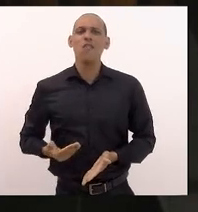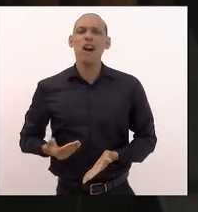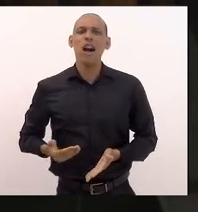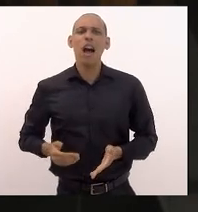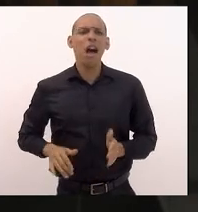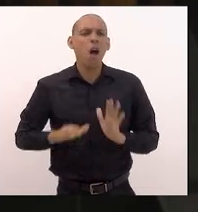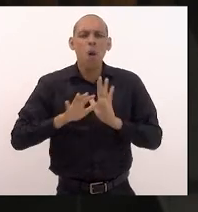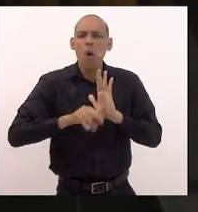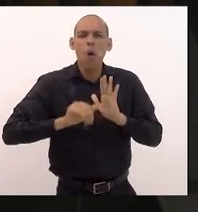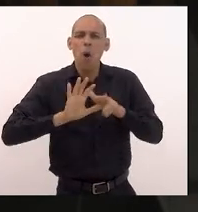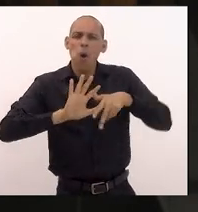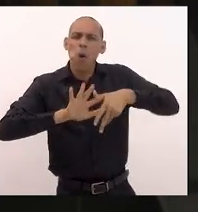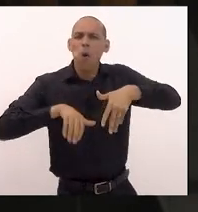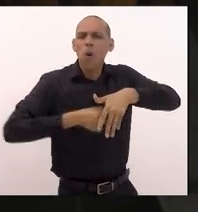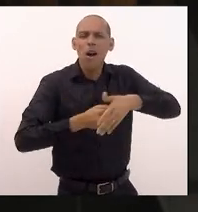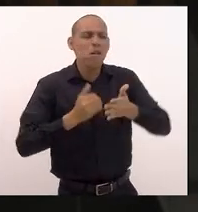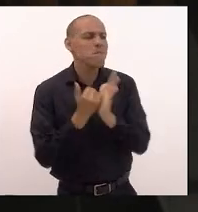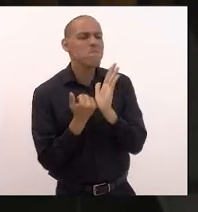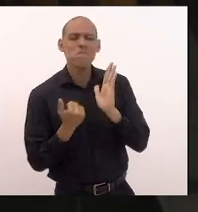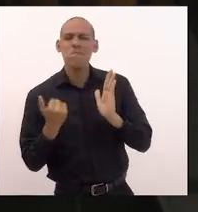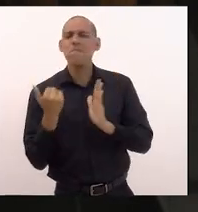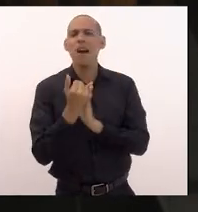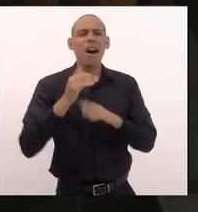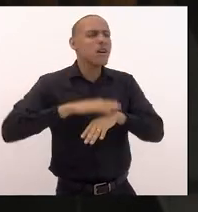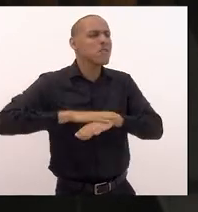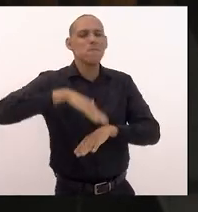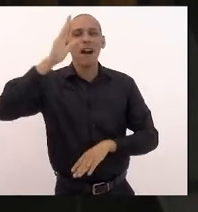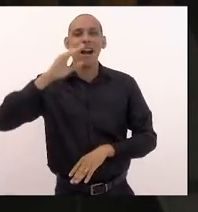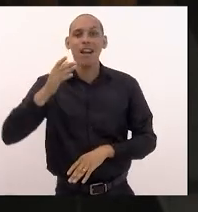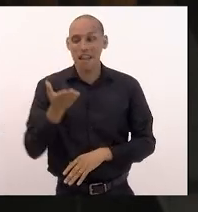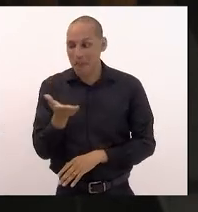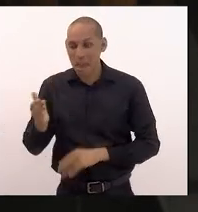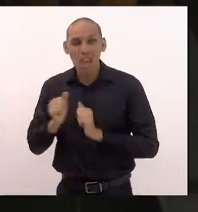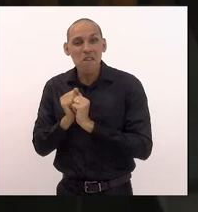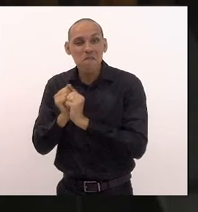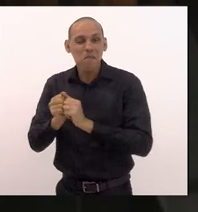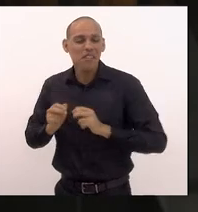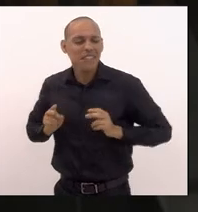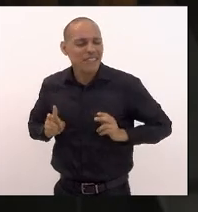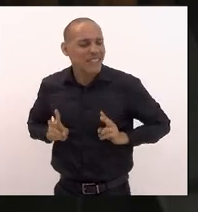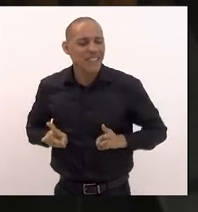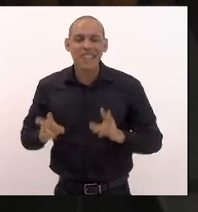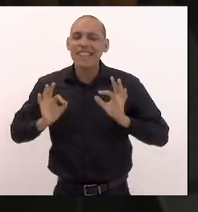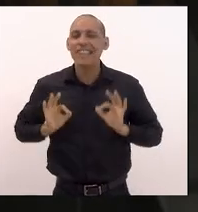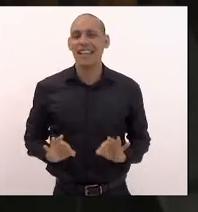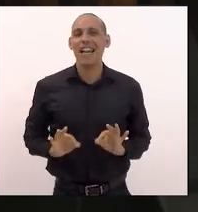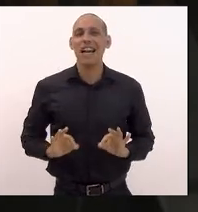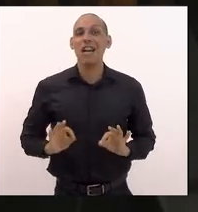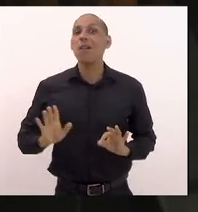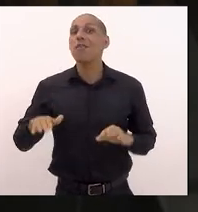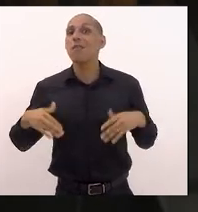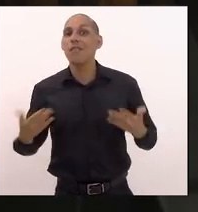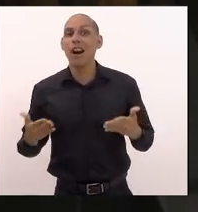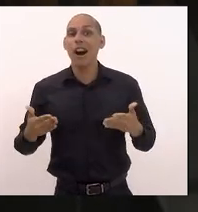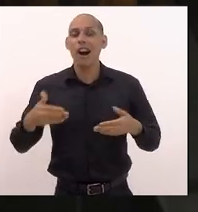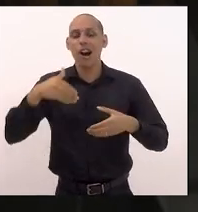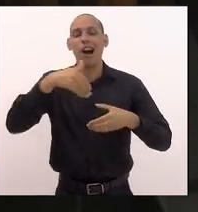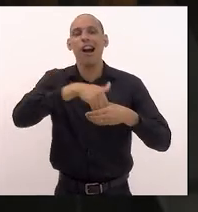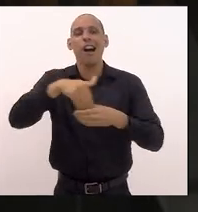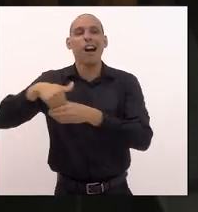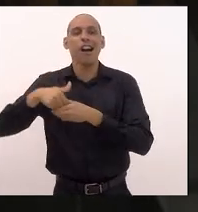e que certamente estarão todos juntinhos nas eleições que se aviziam